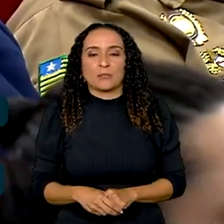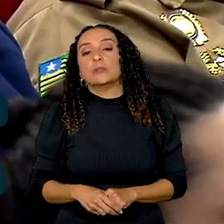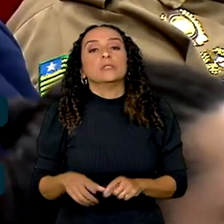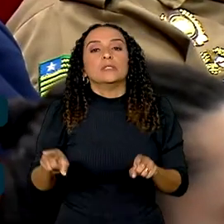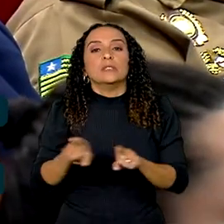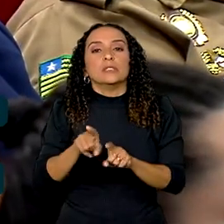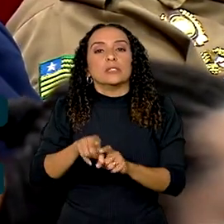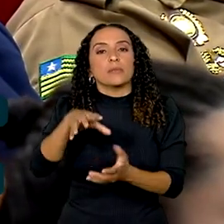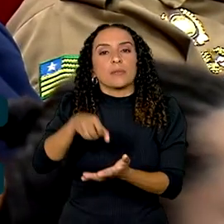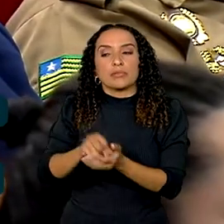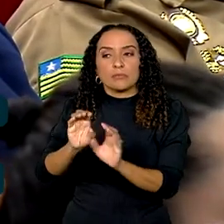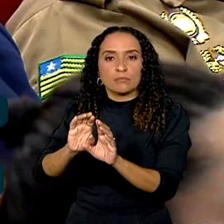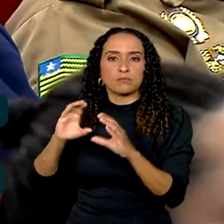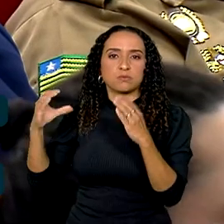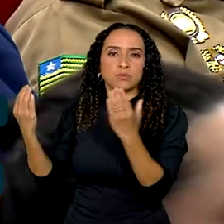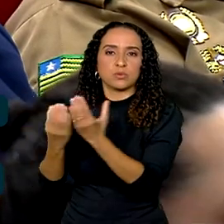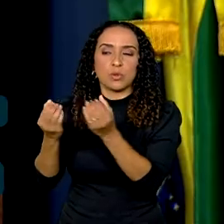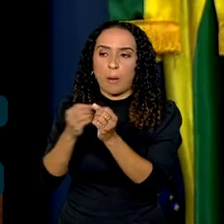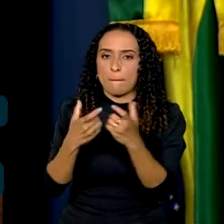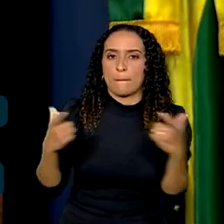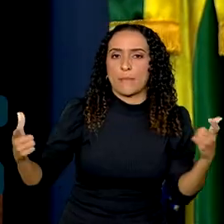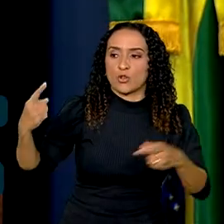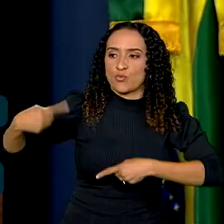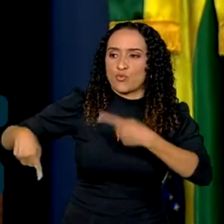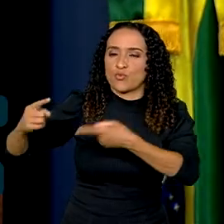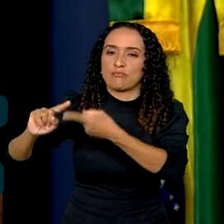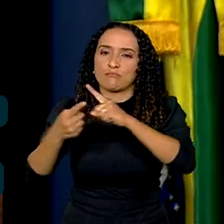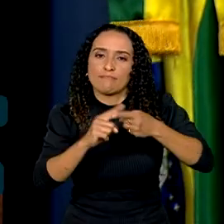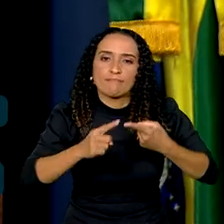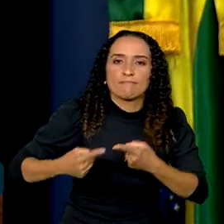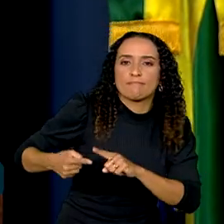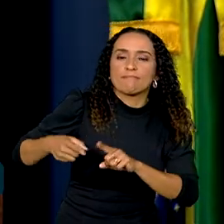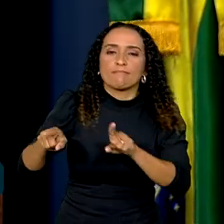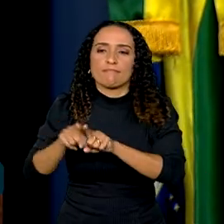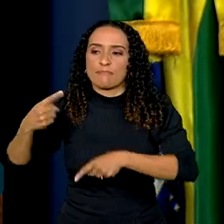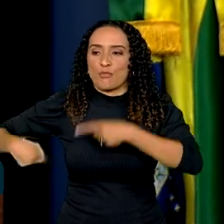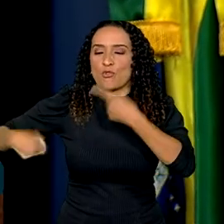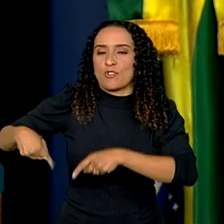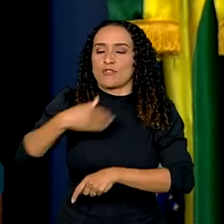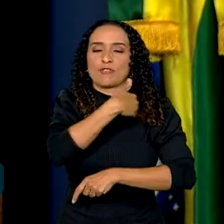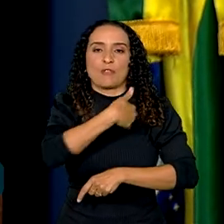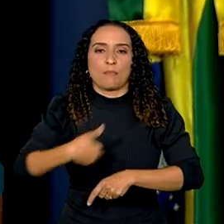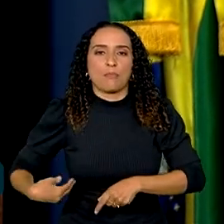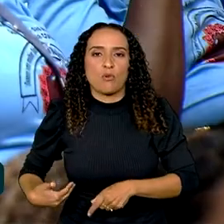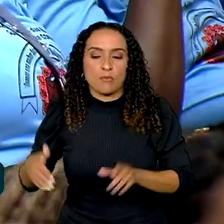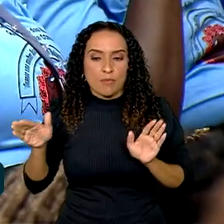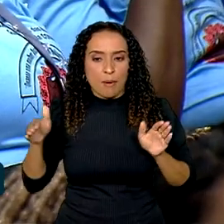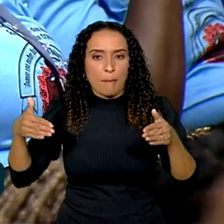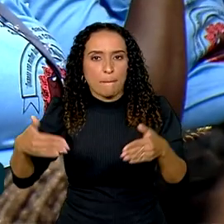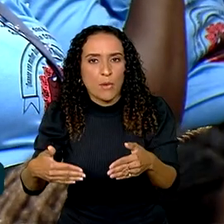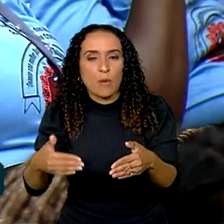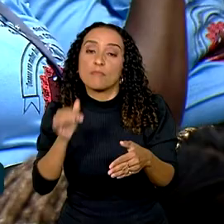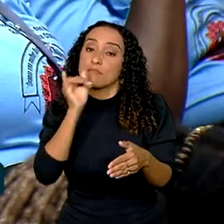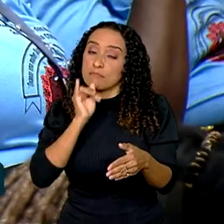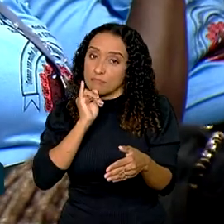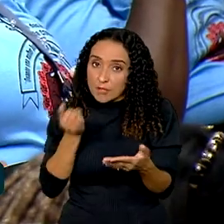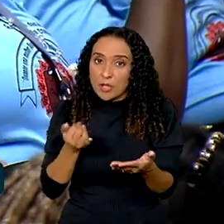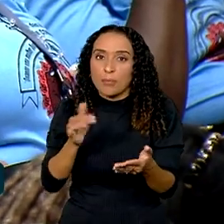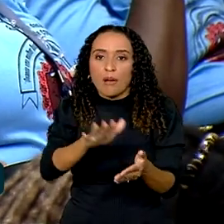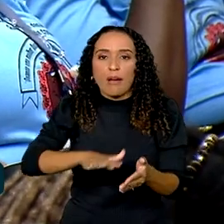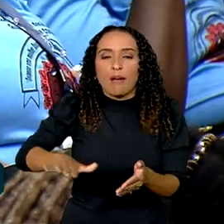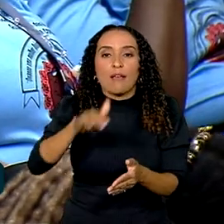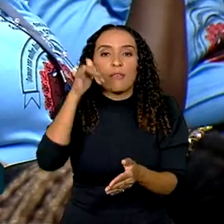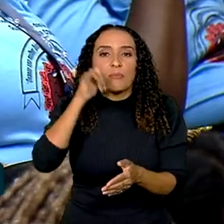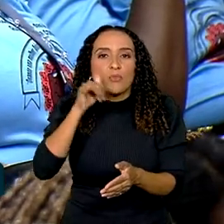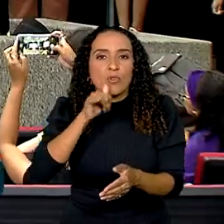instalados fóruns para ampliar o diálogo e debater políticas públicas destinadas, por exemplo, às